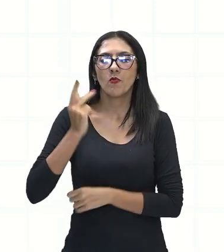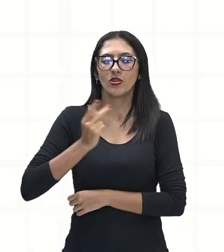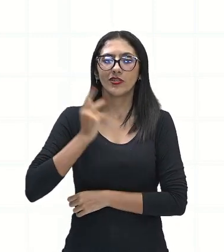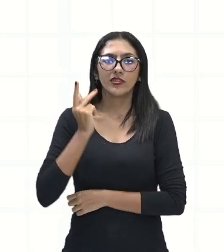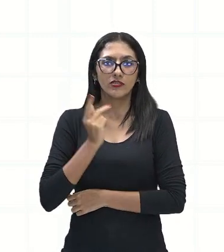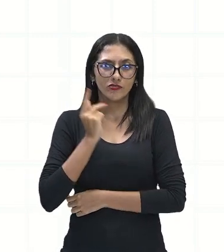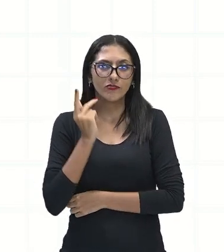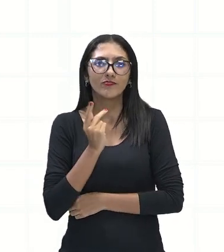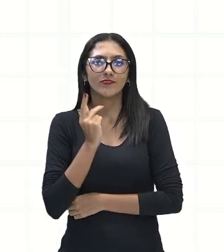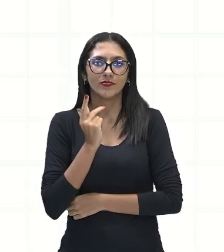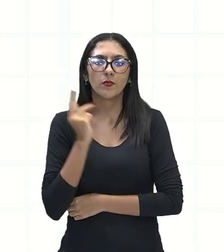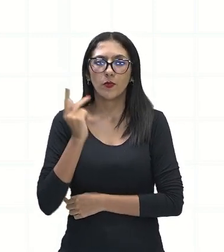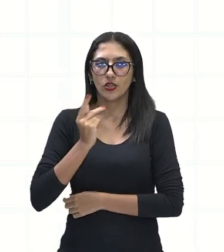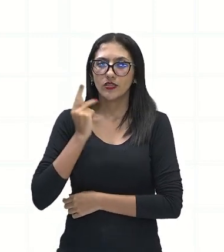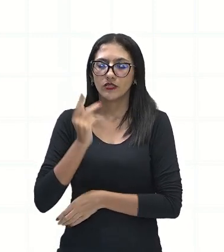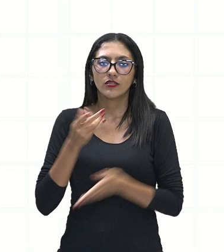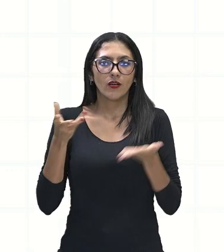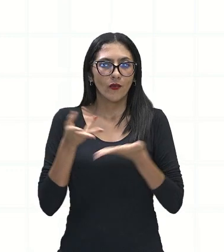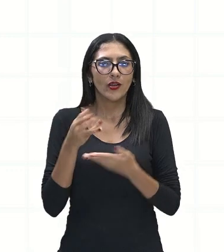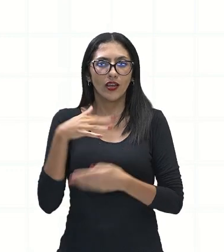né? No campo mais...